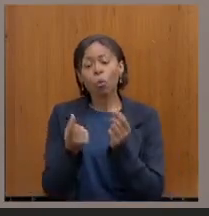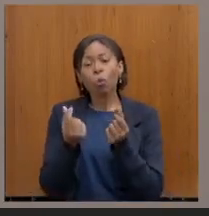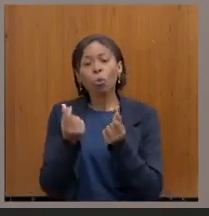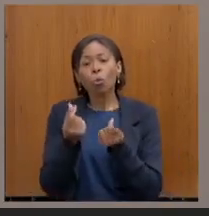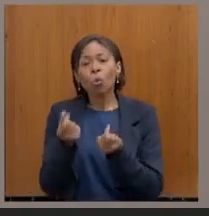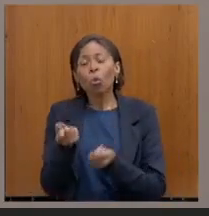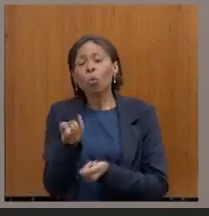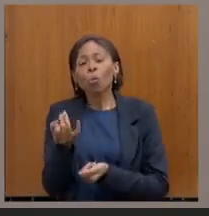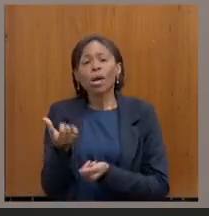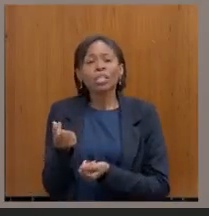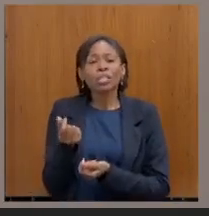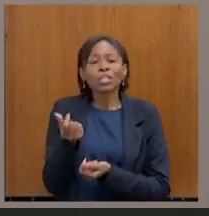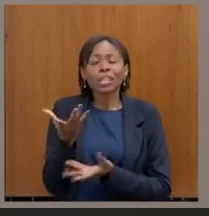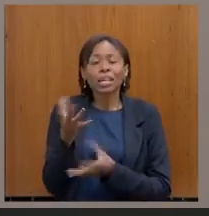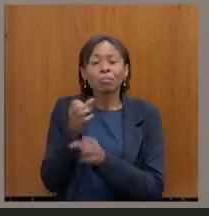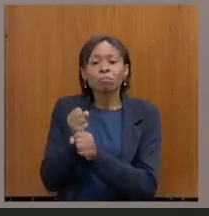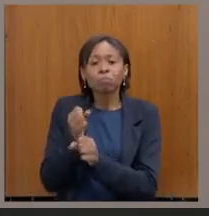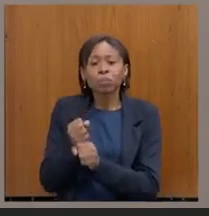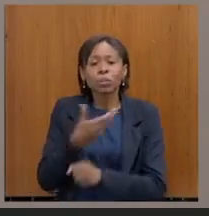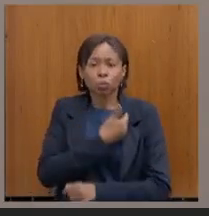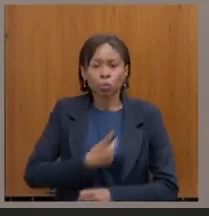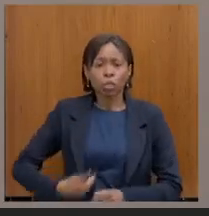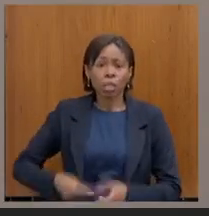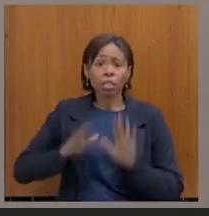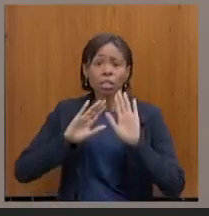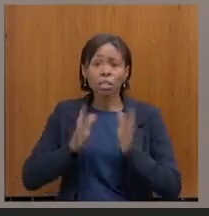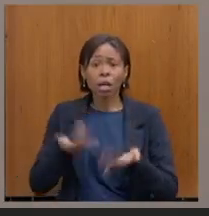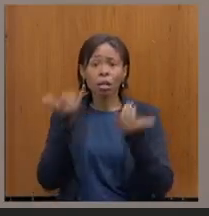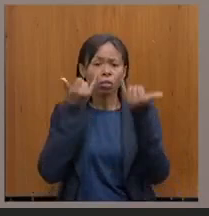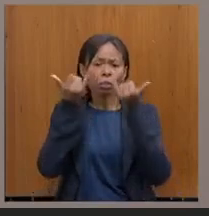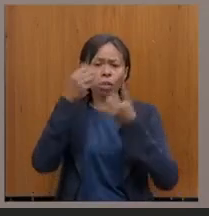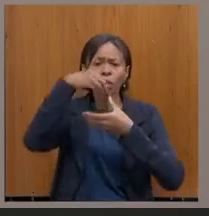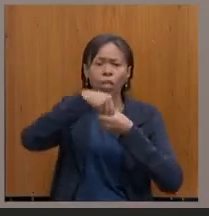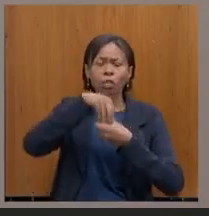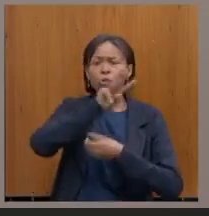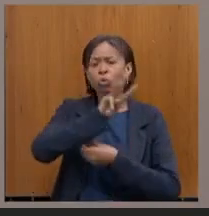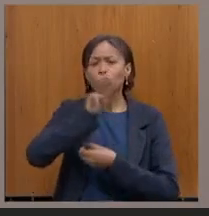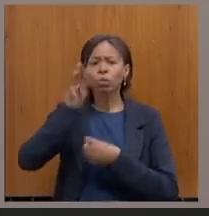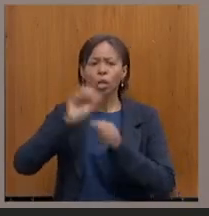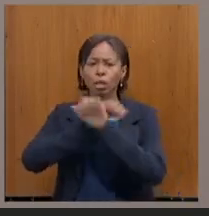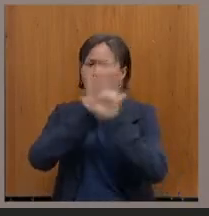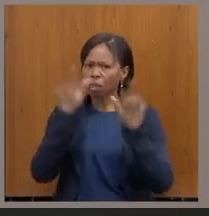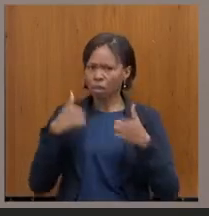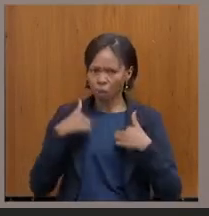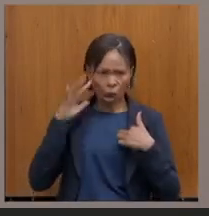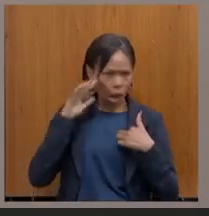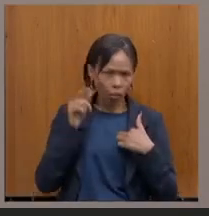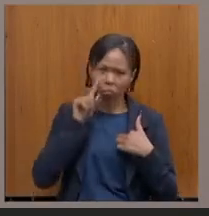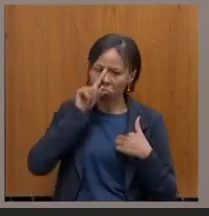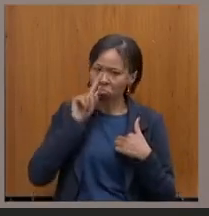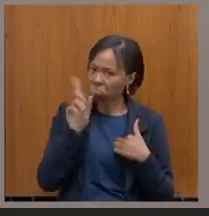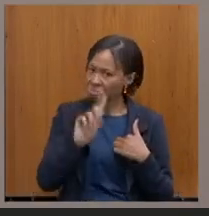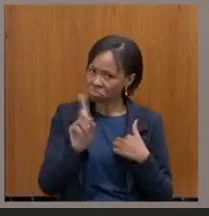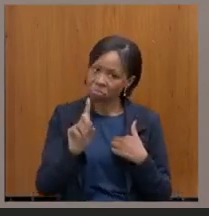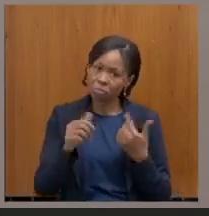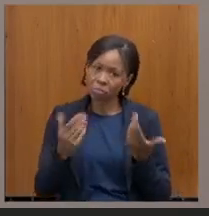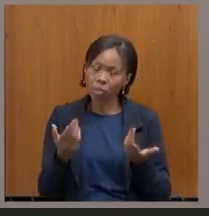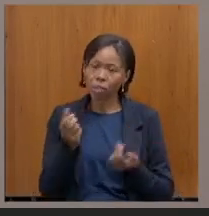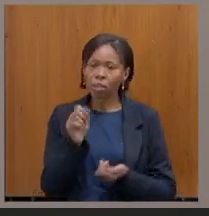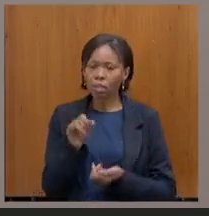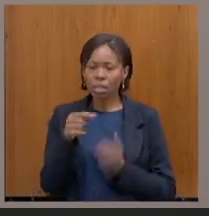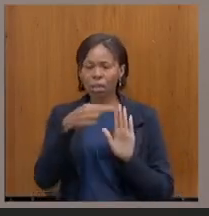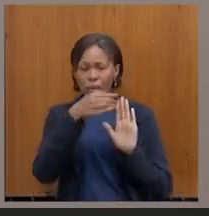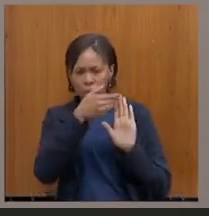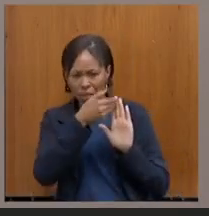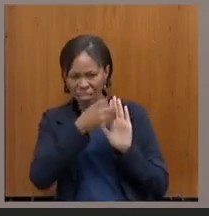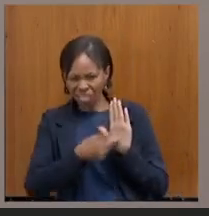depois de tantas informações já no sai da transparência não é algo que coloque em risco na minha opinião. Volto a dizer, se usaram isso no passado,